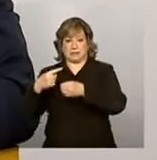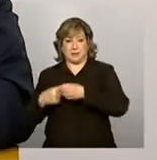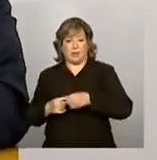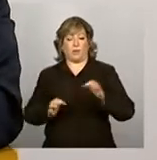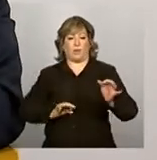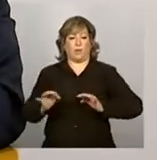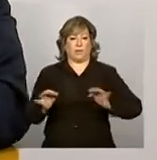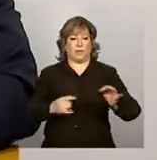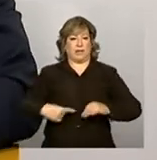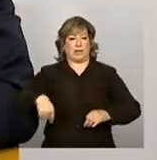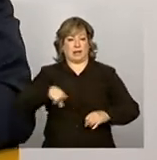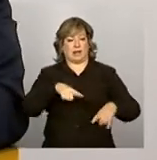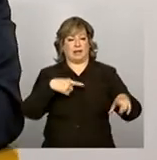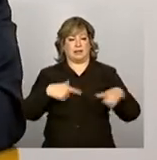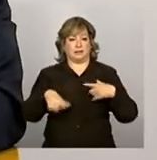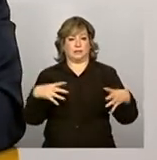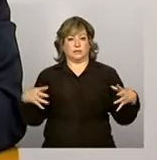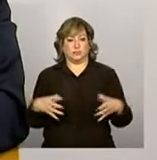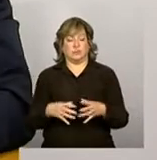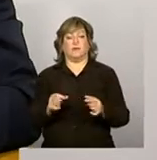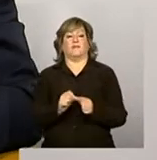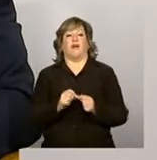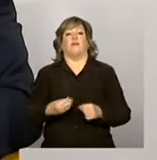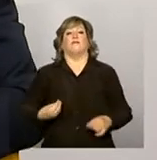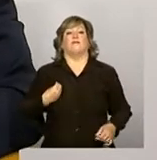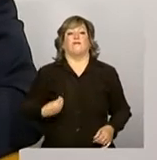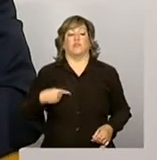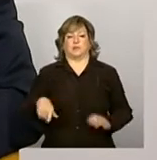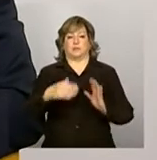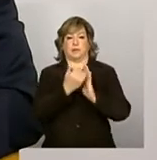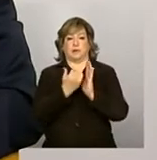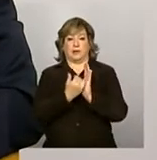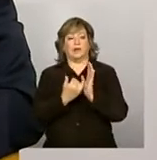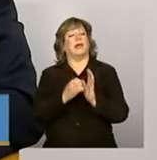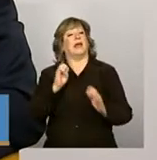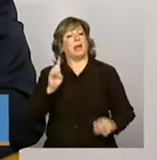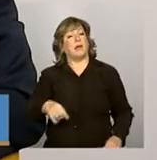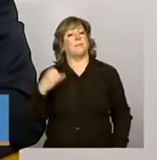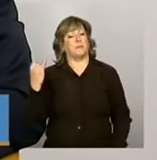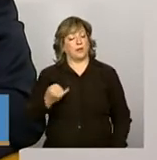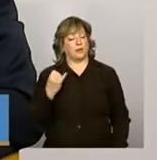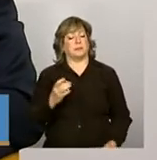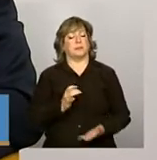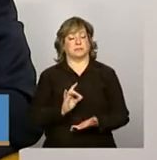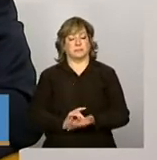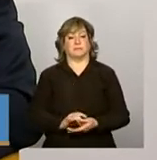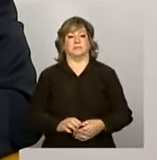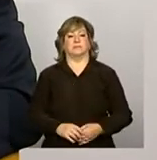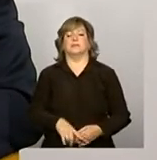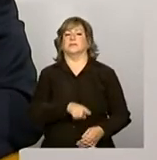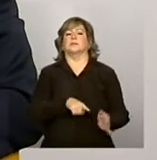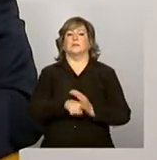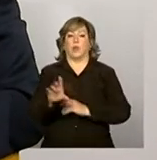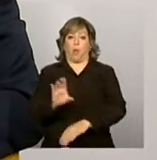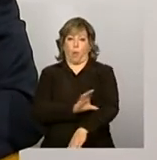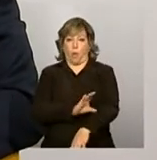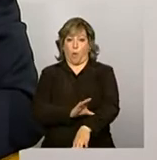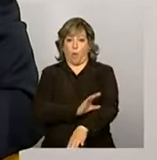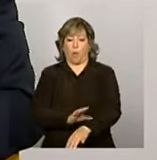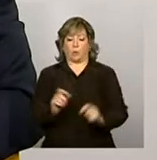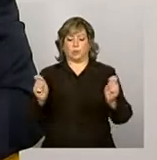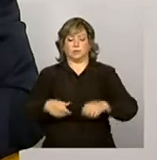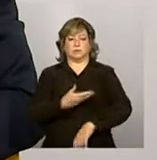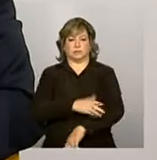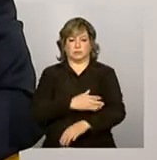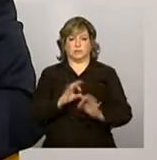conjunto de atores que fazem funcionar o programa é importante mesmo. E os cursos de capacitação também são importantes. Sim, sim.